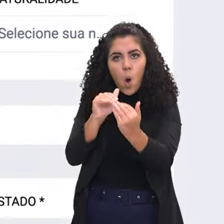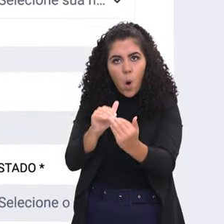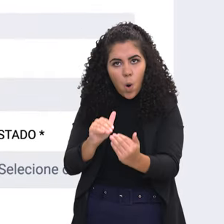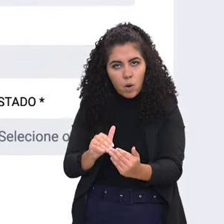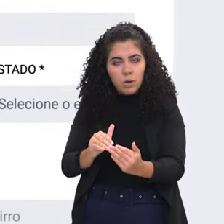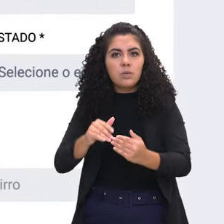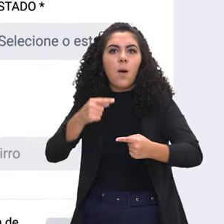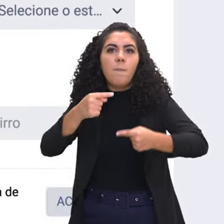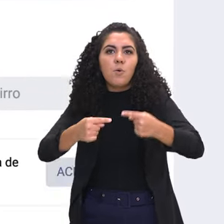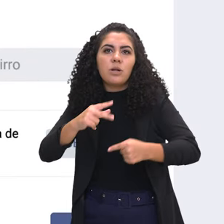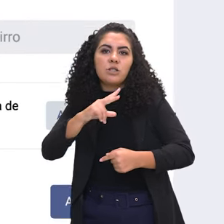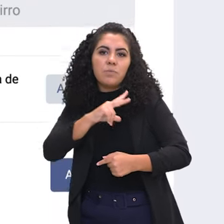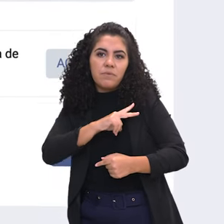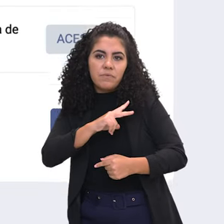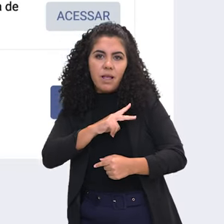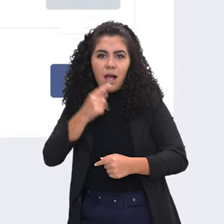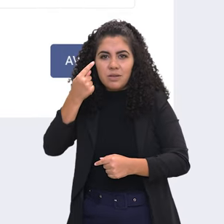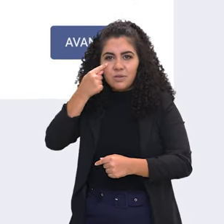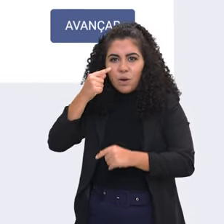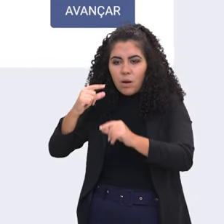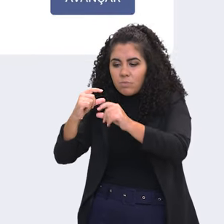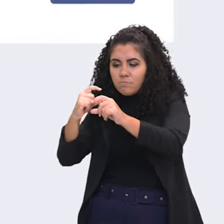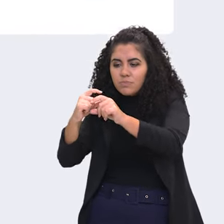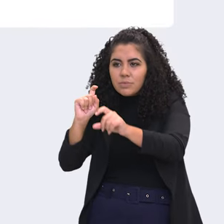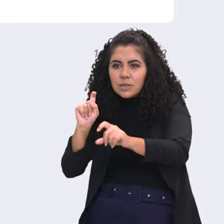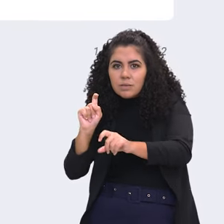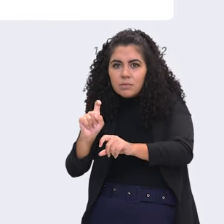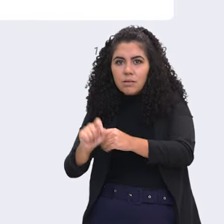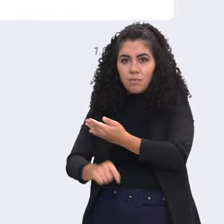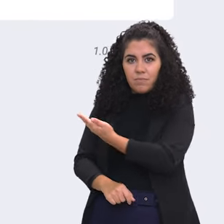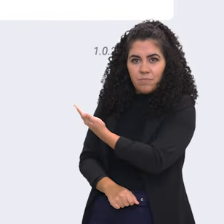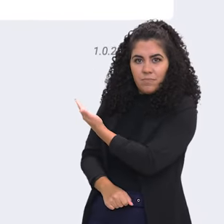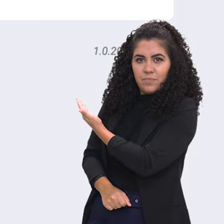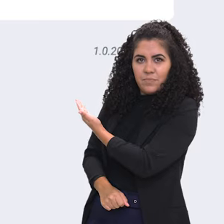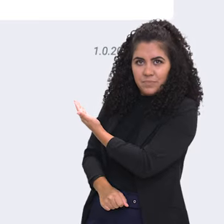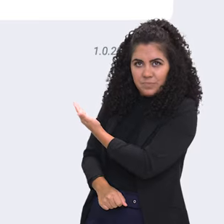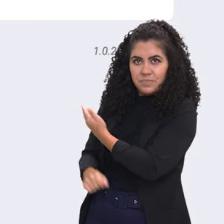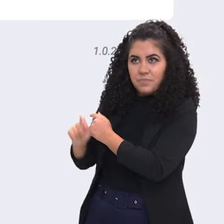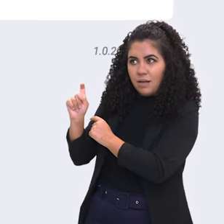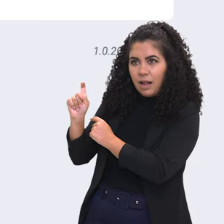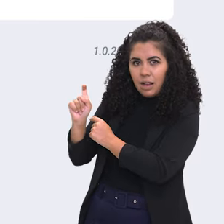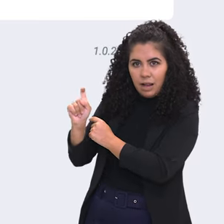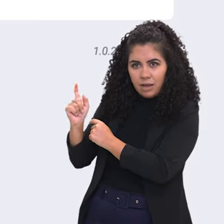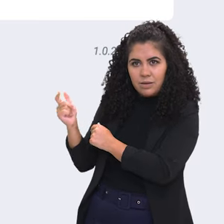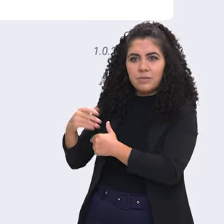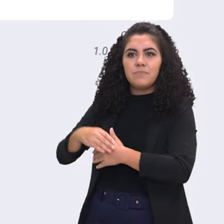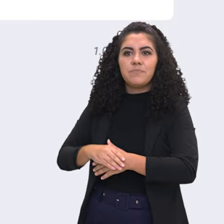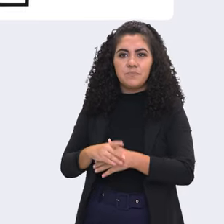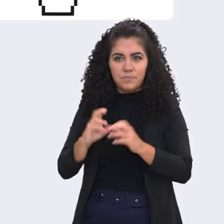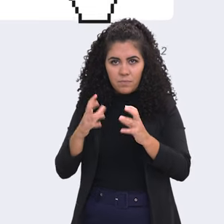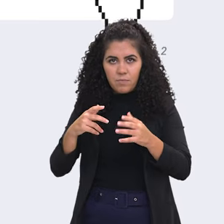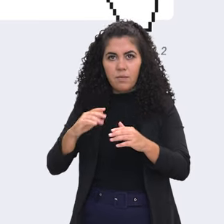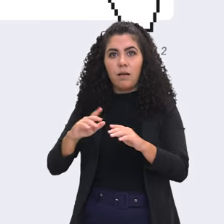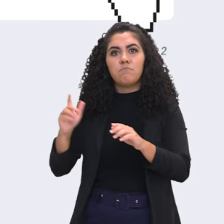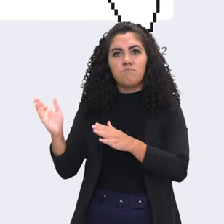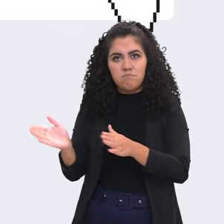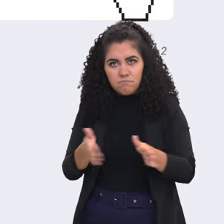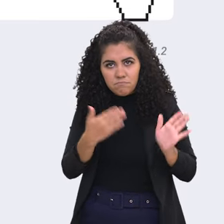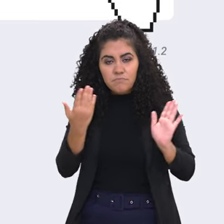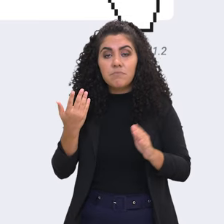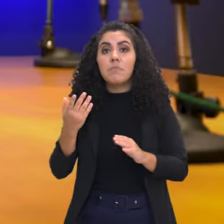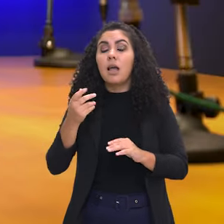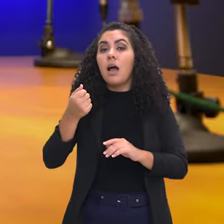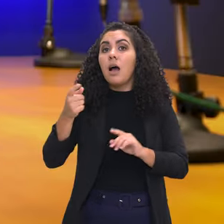uso e com a política de privacidade, porque para fazer parte do concurso, de alguma forma, você vai ter que concordar com isso. Então vamos lá, a gente